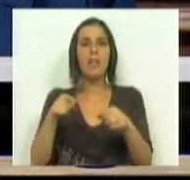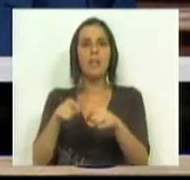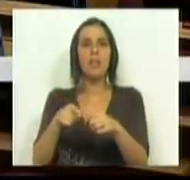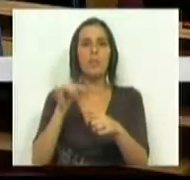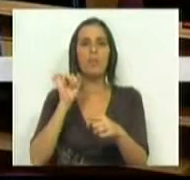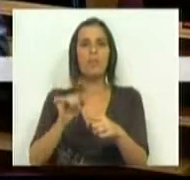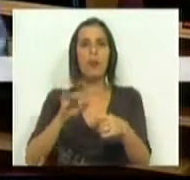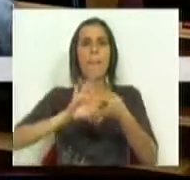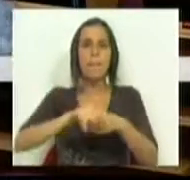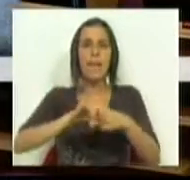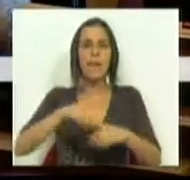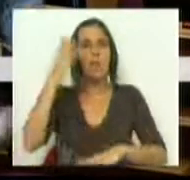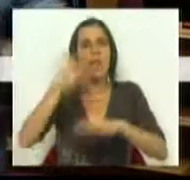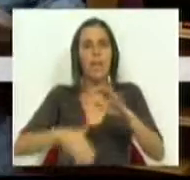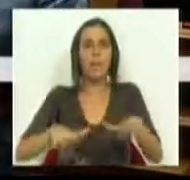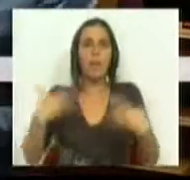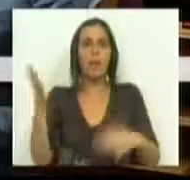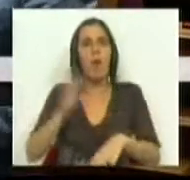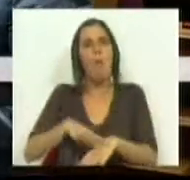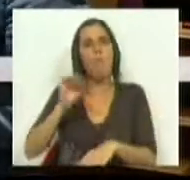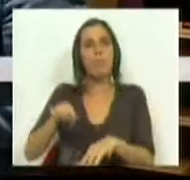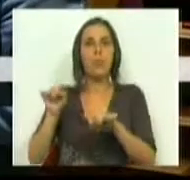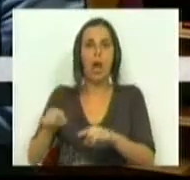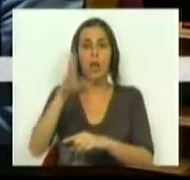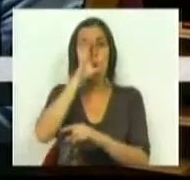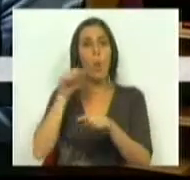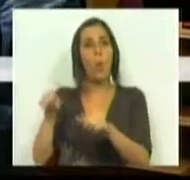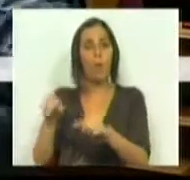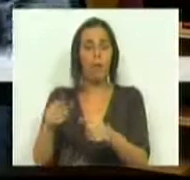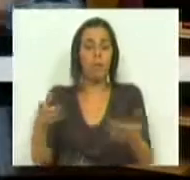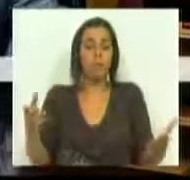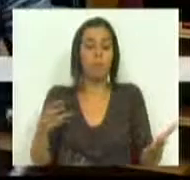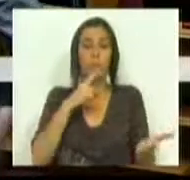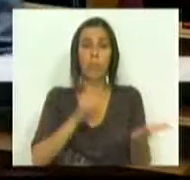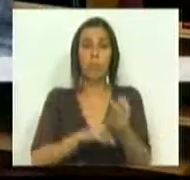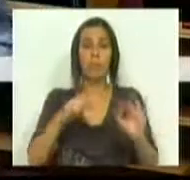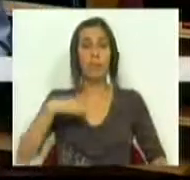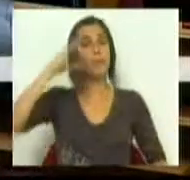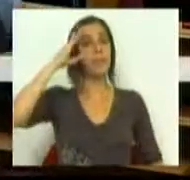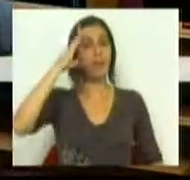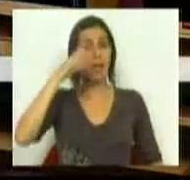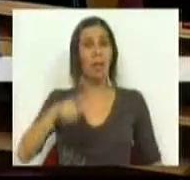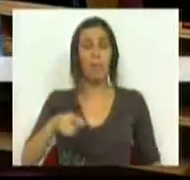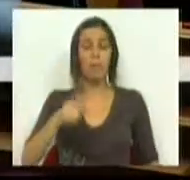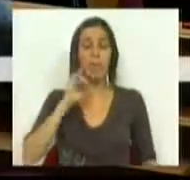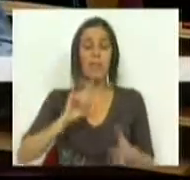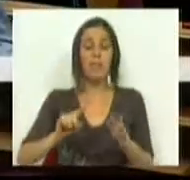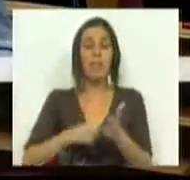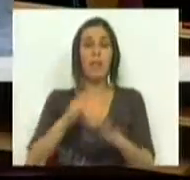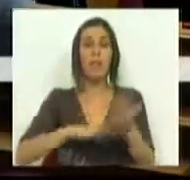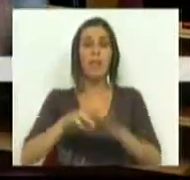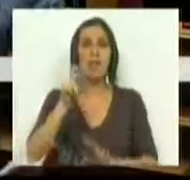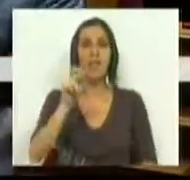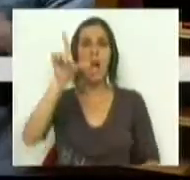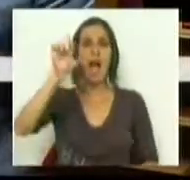do milho por obra e graça desta governação, quando, como sabemos, isso fez essencialmente no